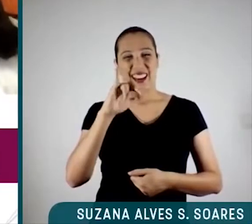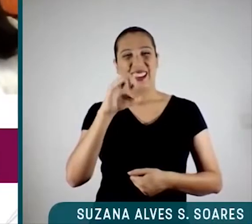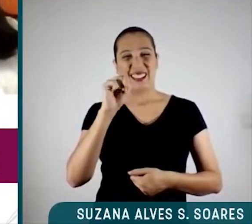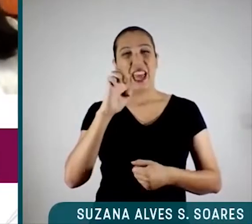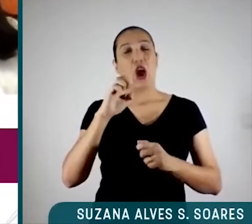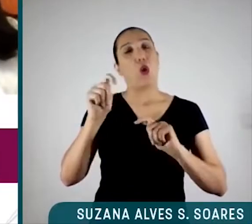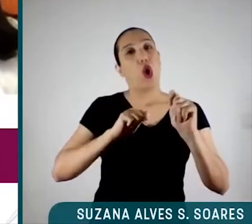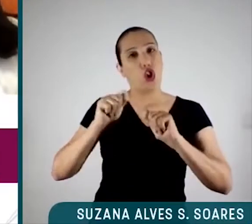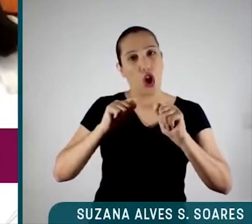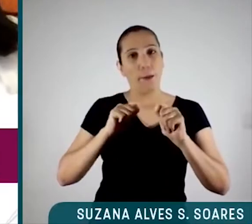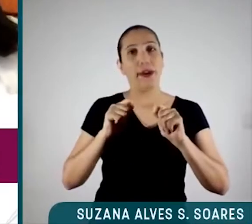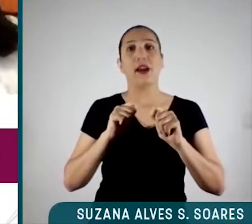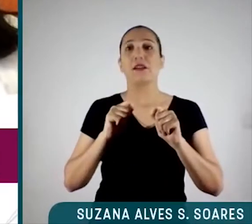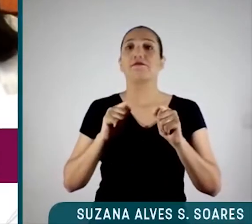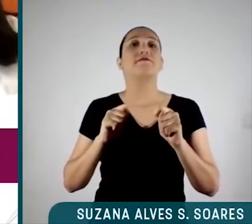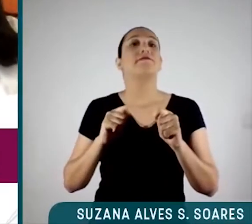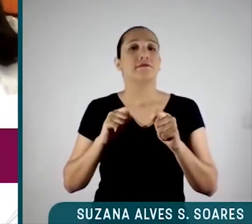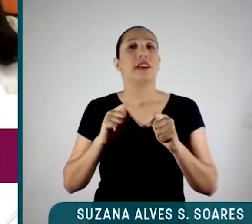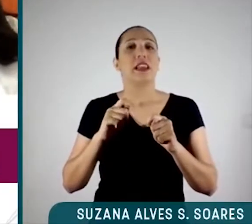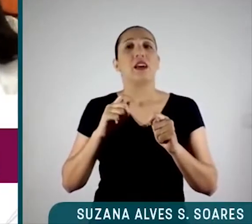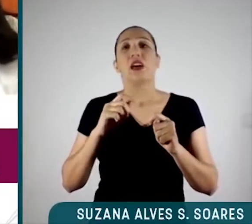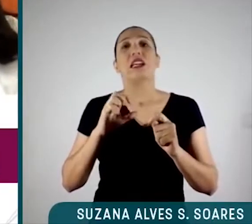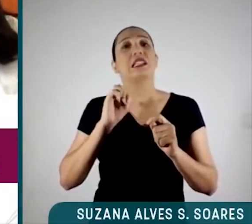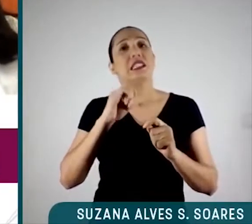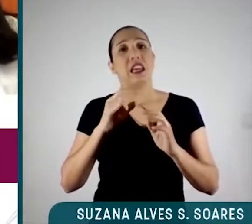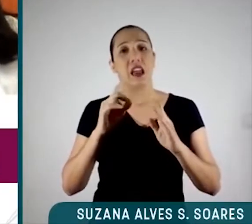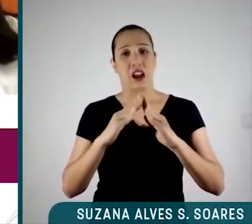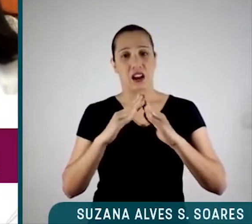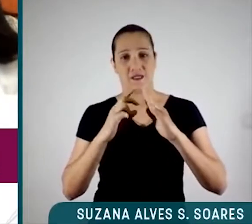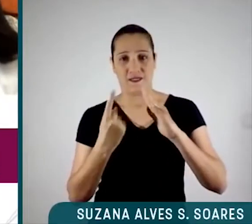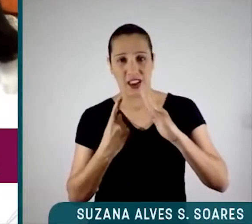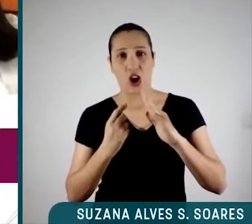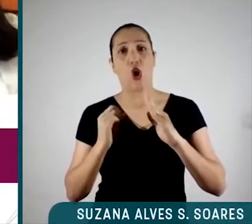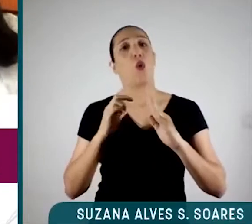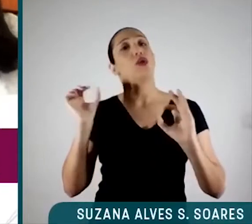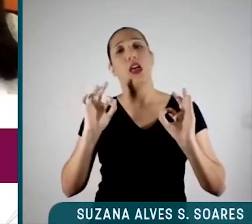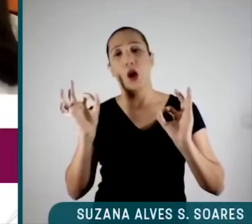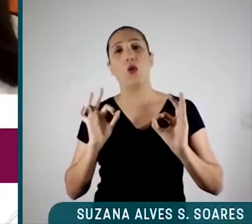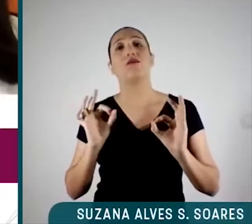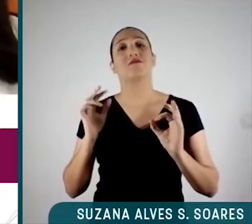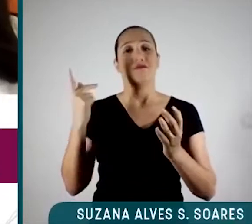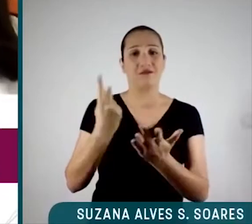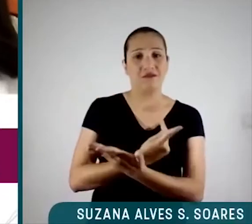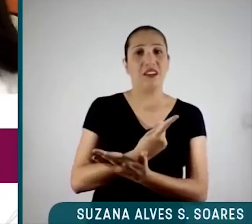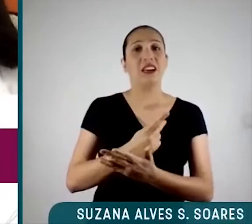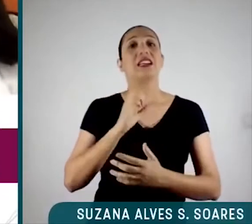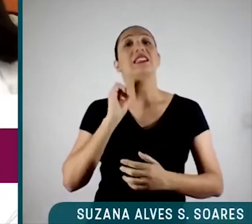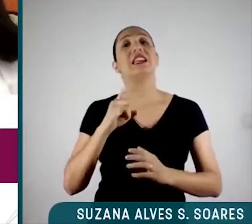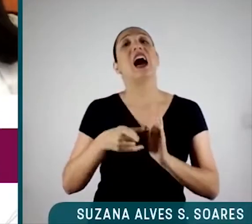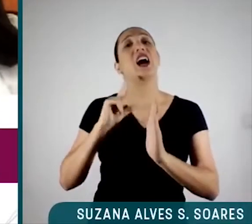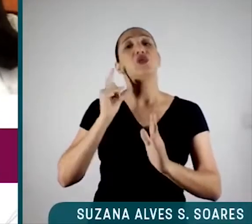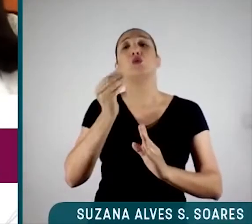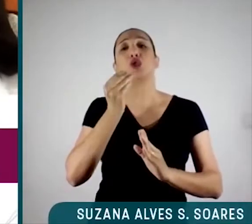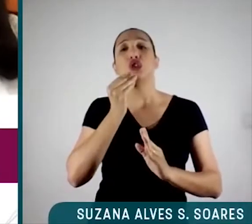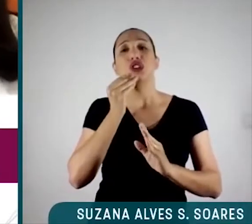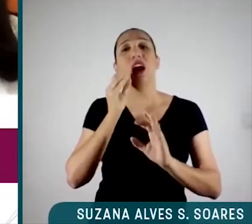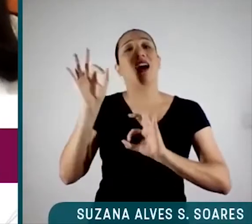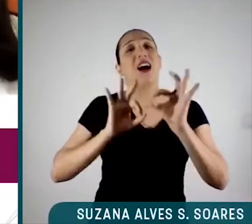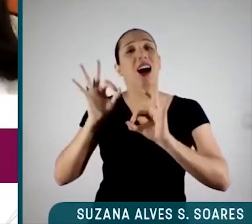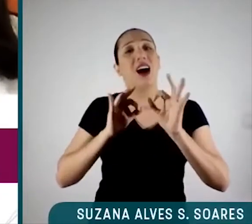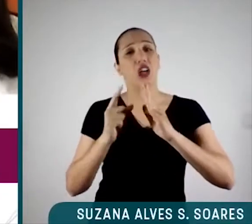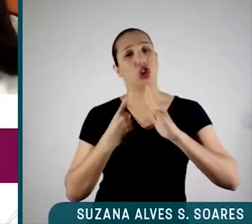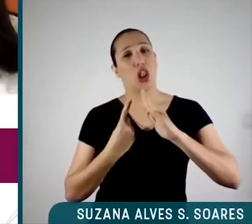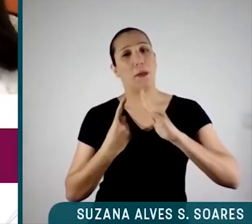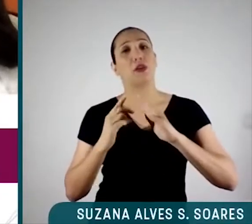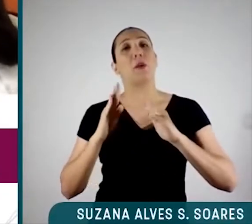com o sem isolamento, tivéssemos feito uma estratégia de isolamento mais inteligente, aprendendo com a